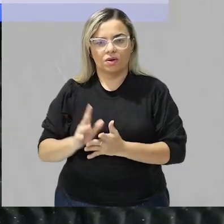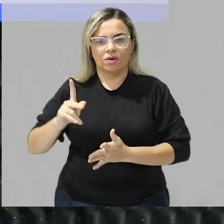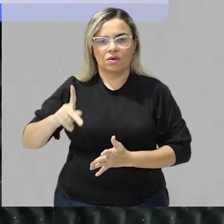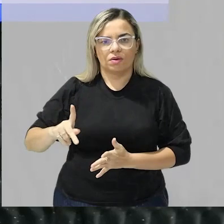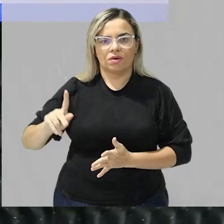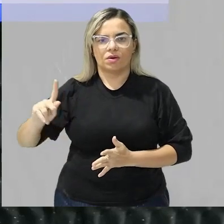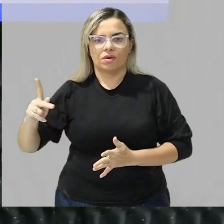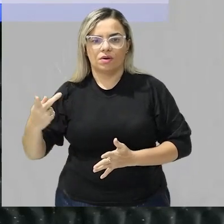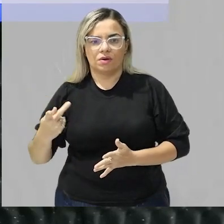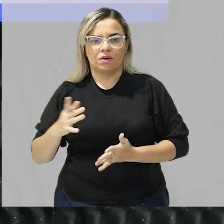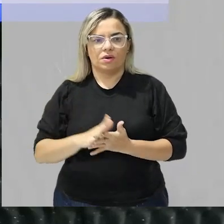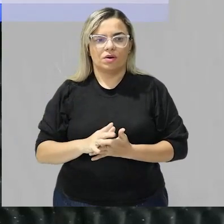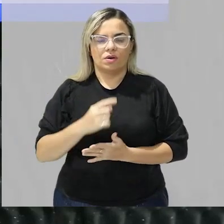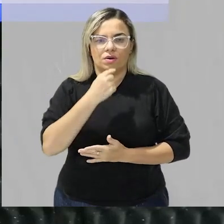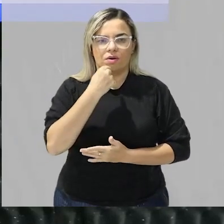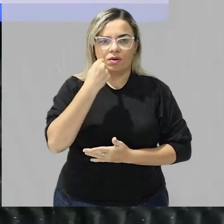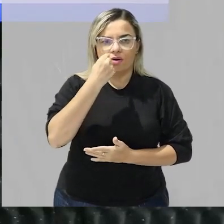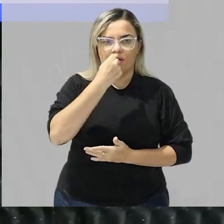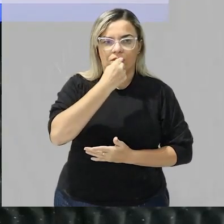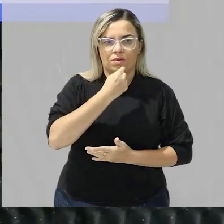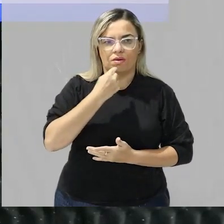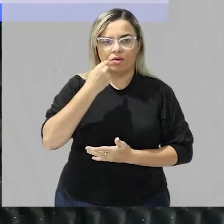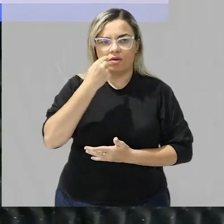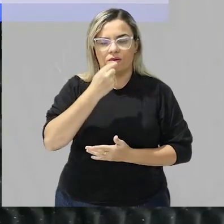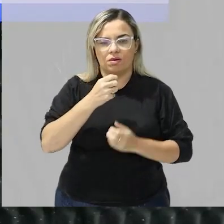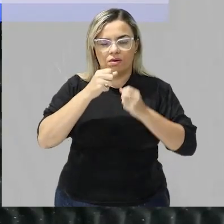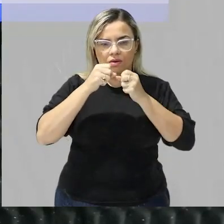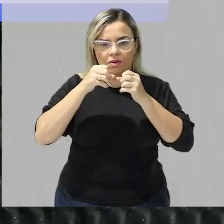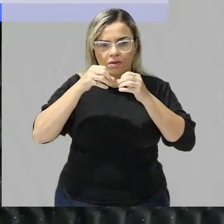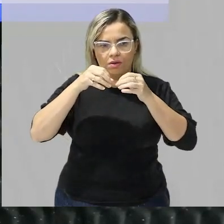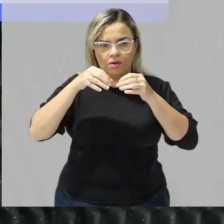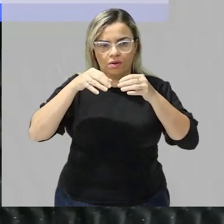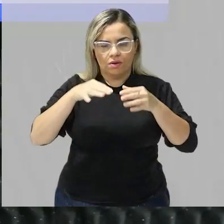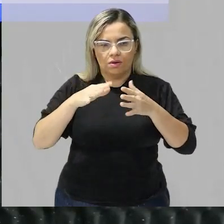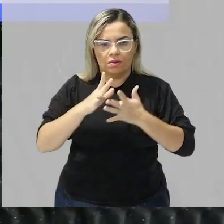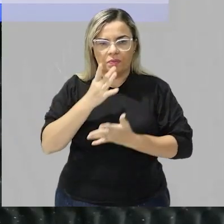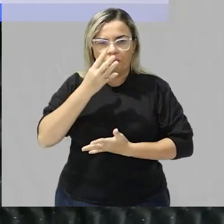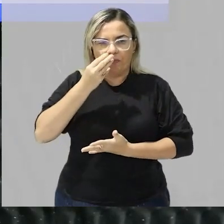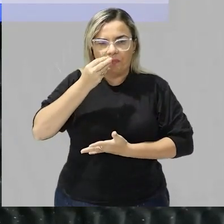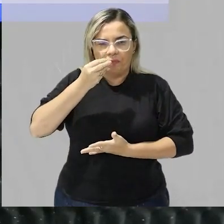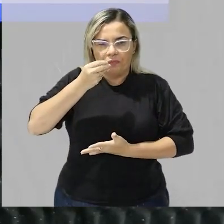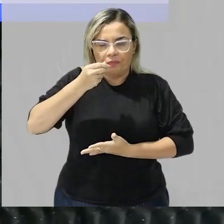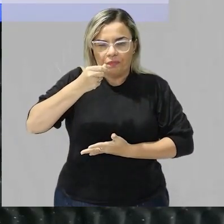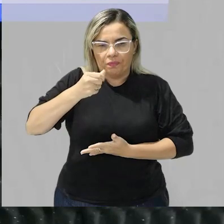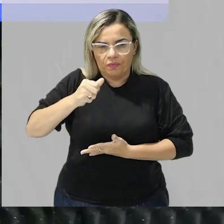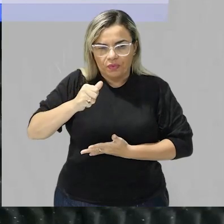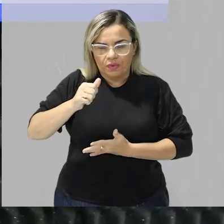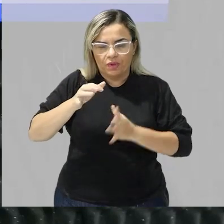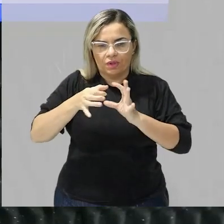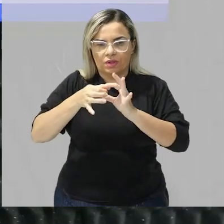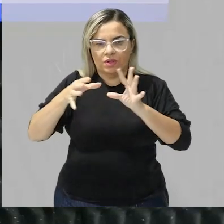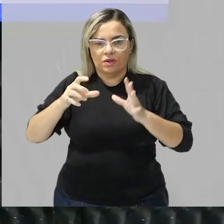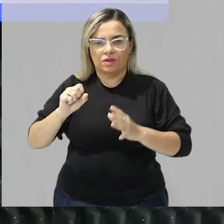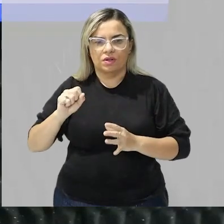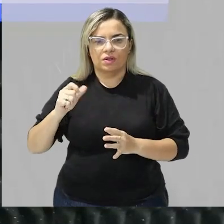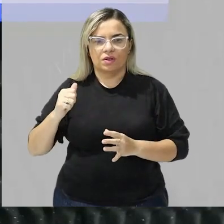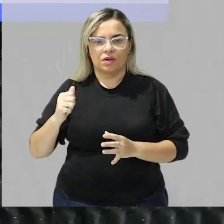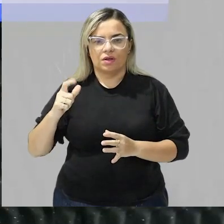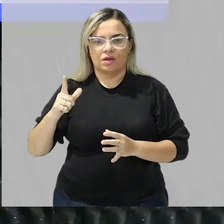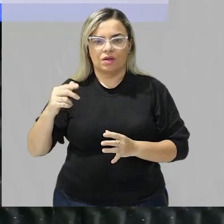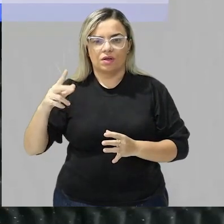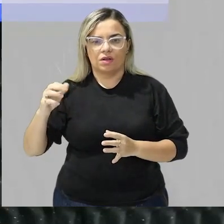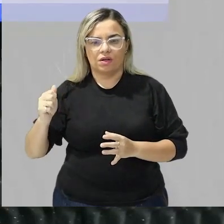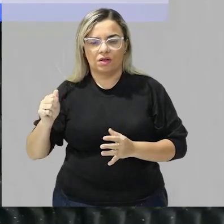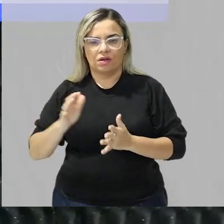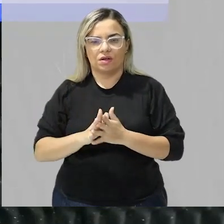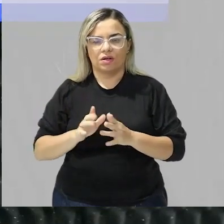exemplo nós temos as glândulas salivares que liberam a saliva na saliva nós temos essas enzimas aqui ó